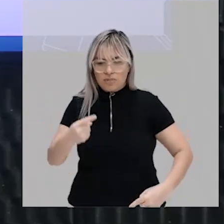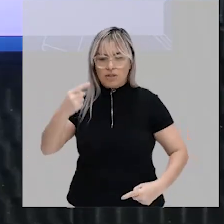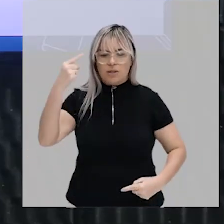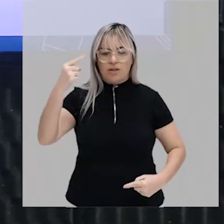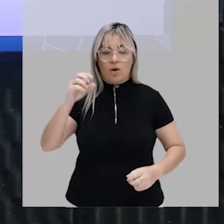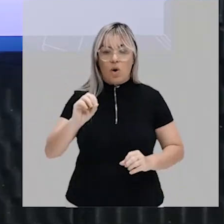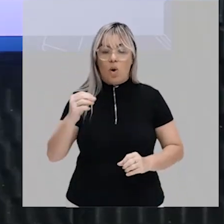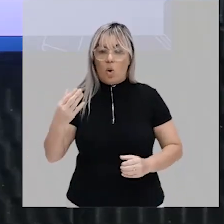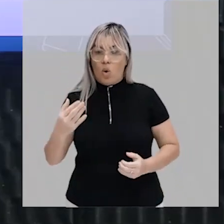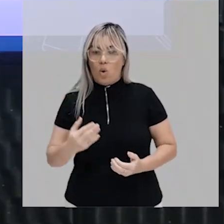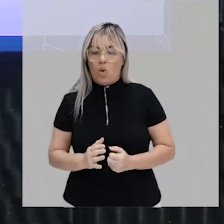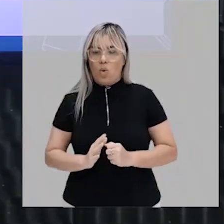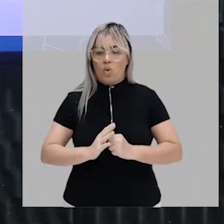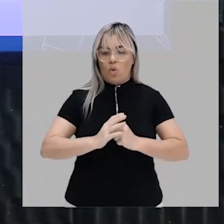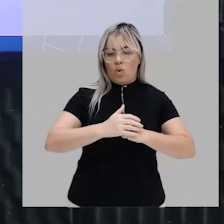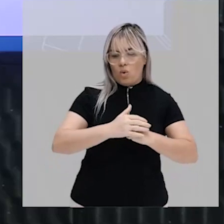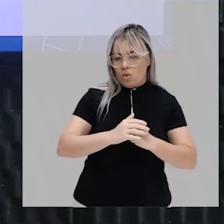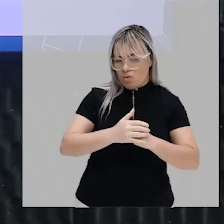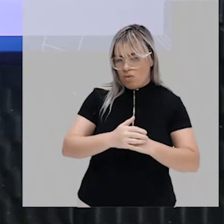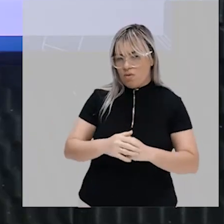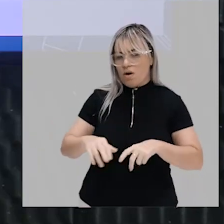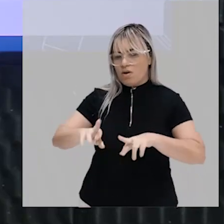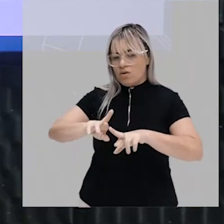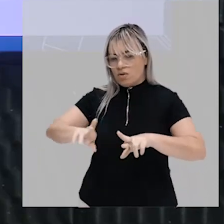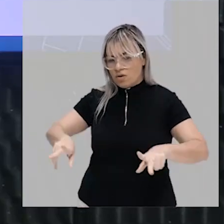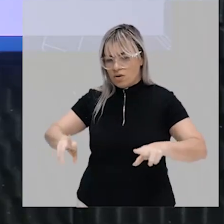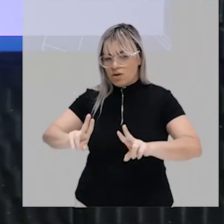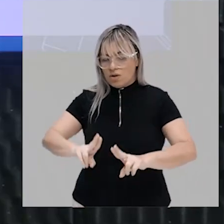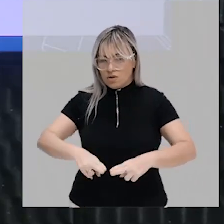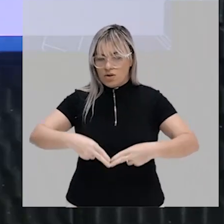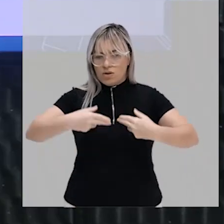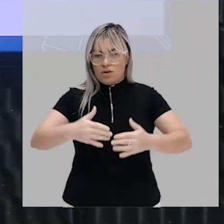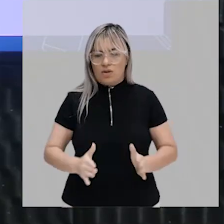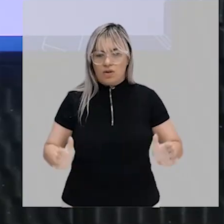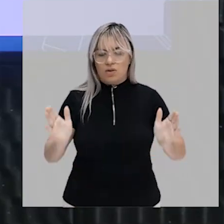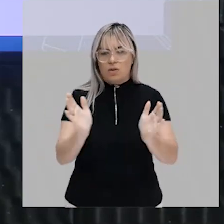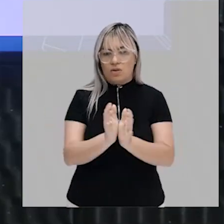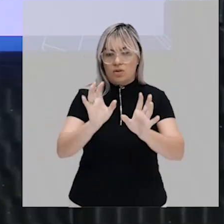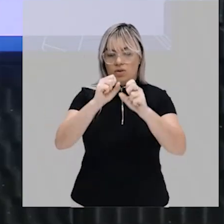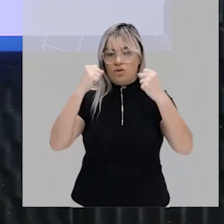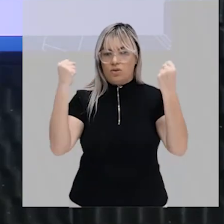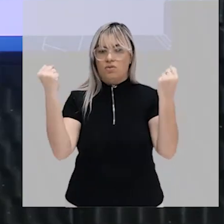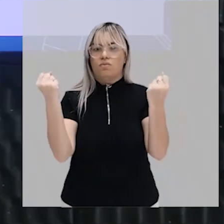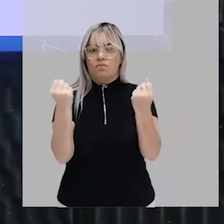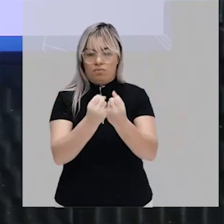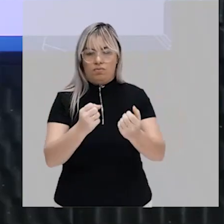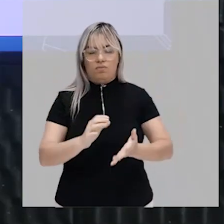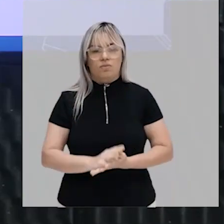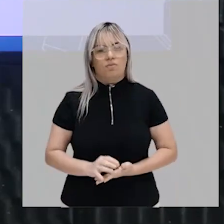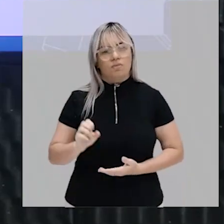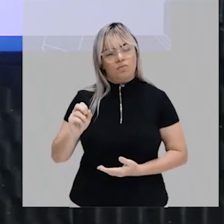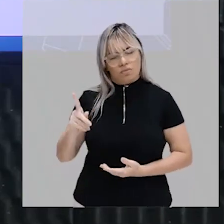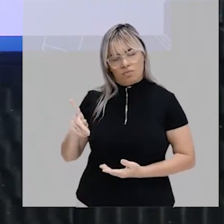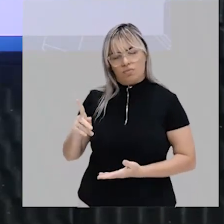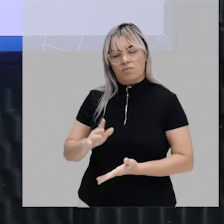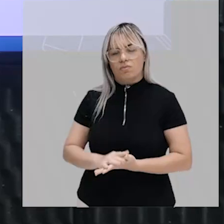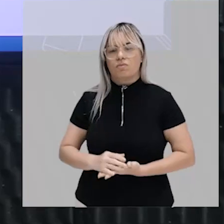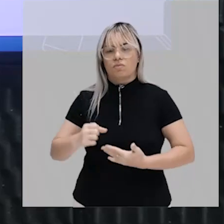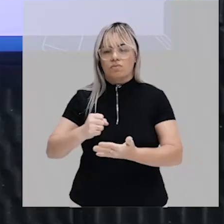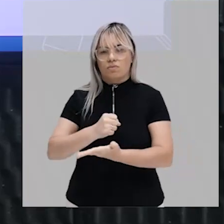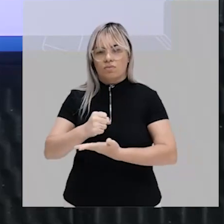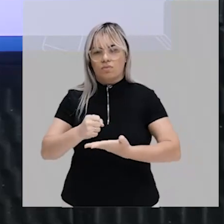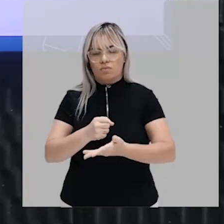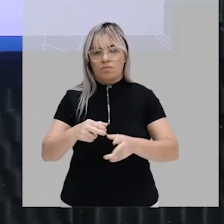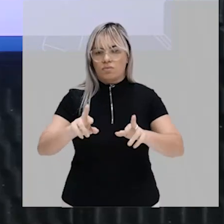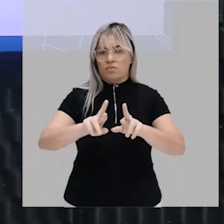que possam existir naquele território as diferenças sociais e também as diferenças étnicas então basicamente